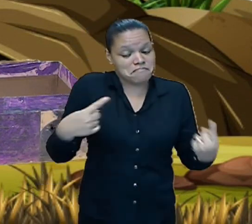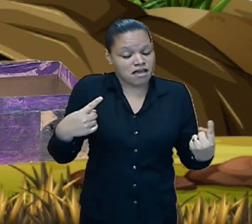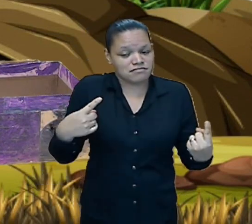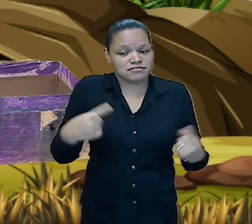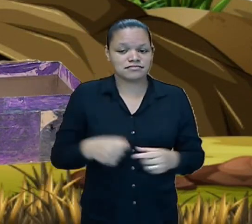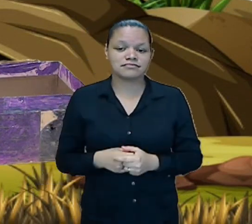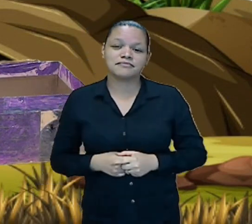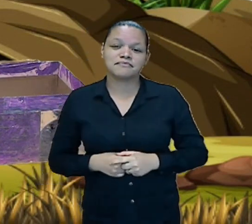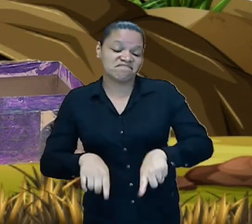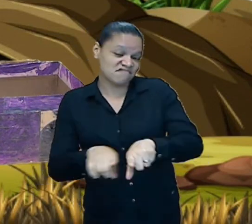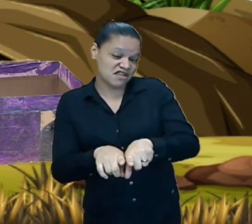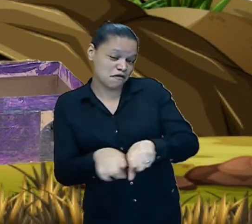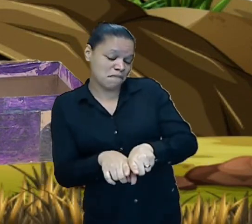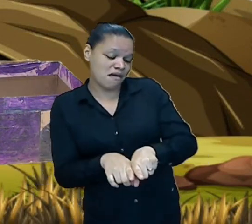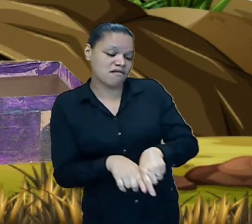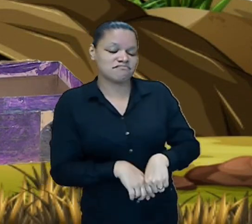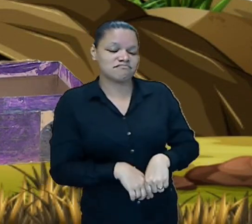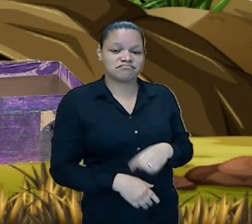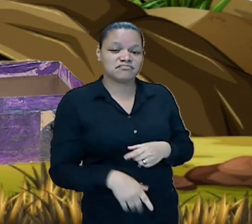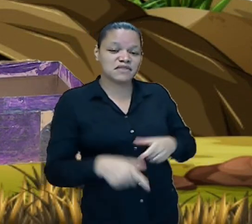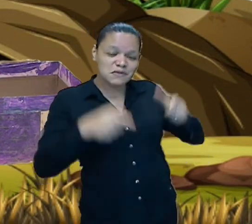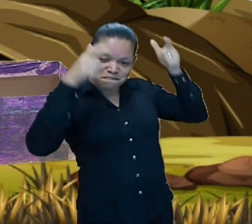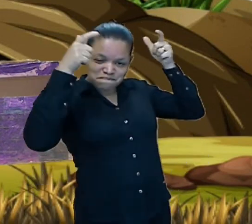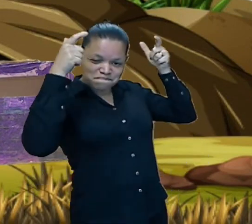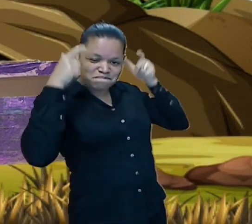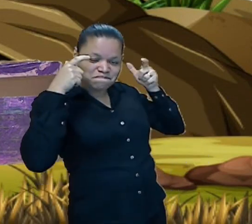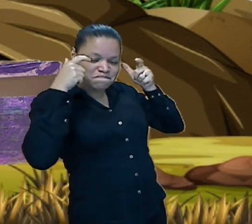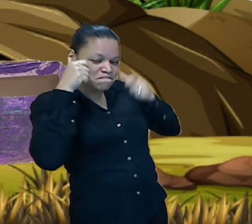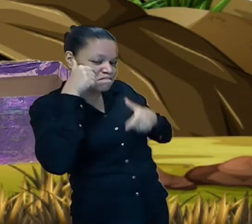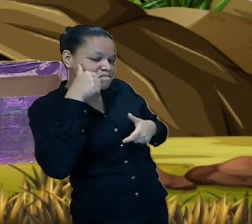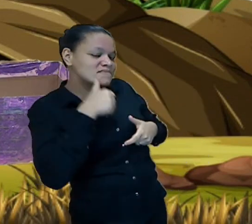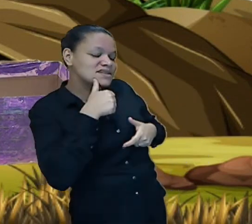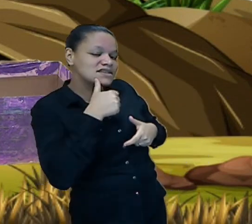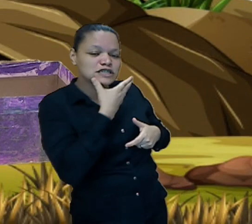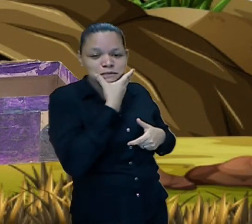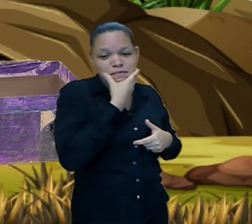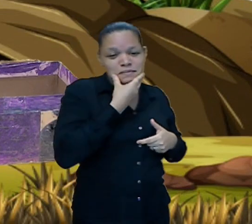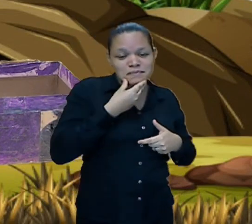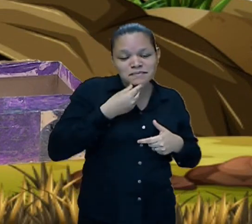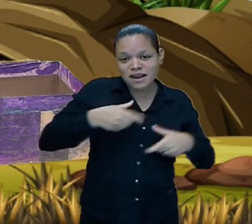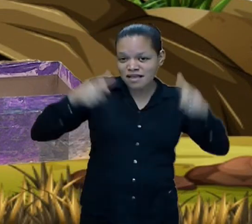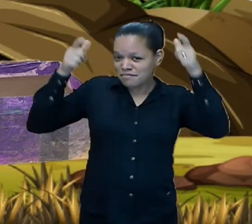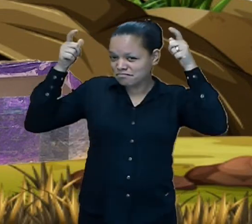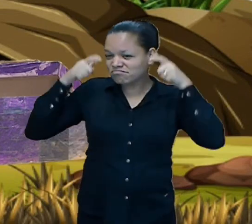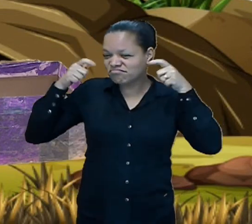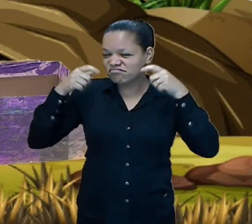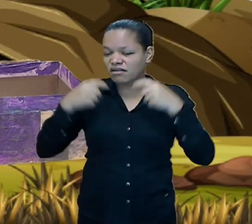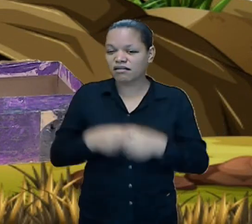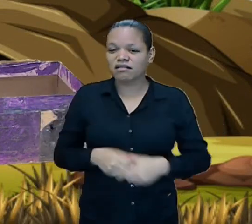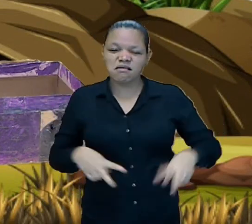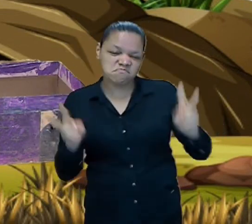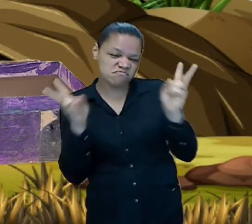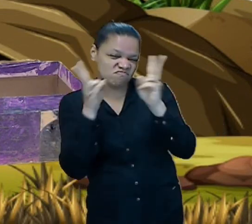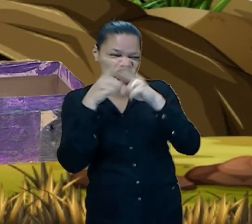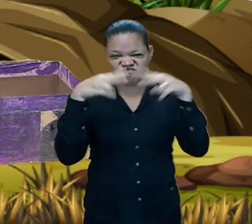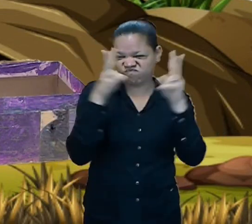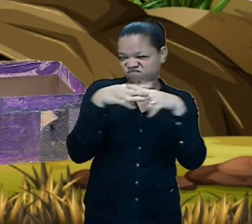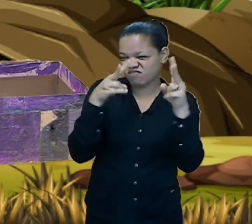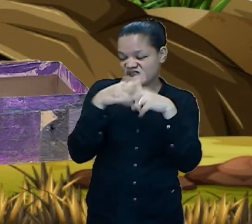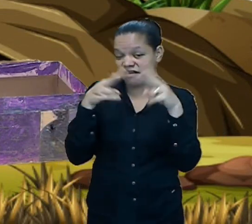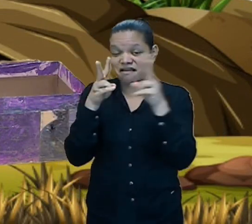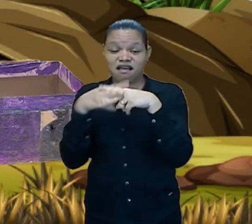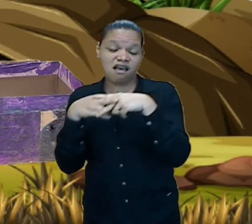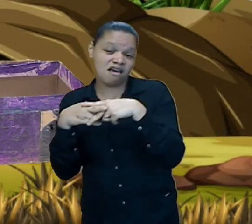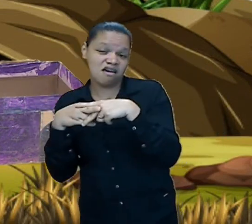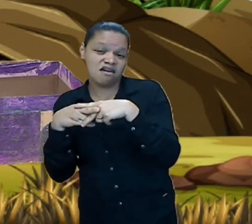às vezes eles esqueciam um pote inteiro de sorvete do lado de fora do freezer e ele